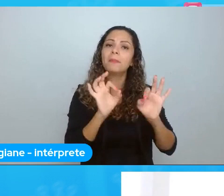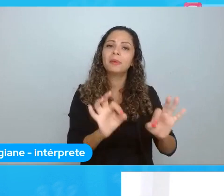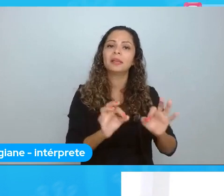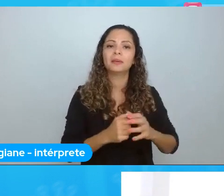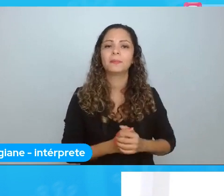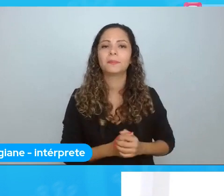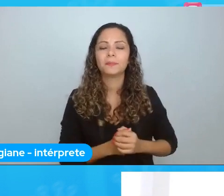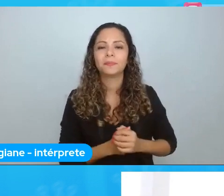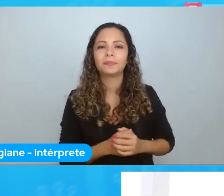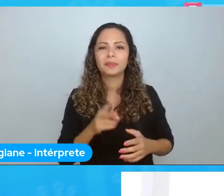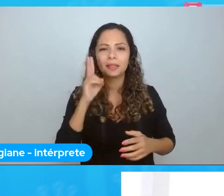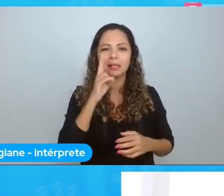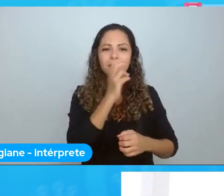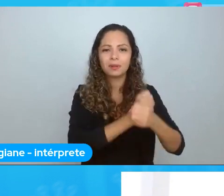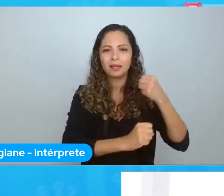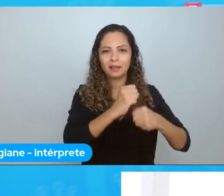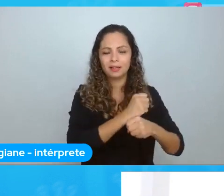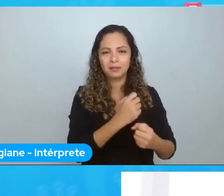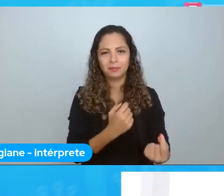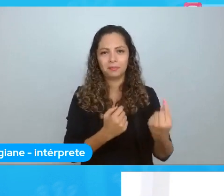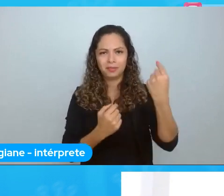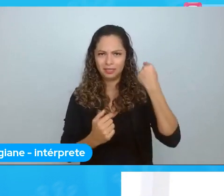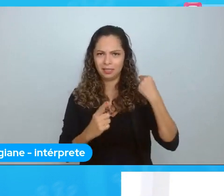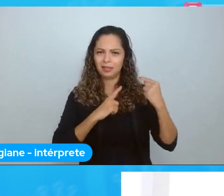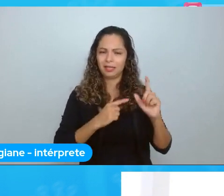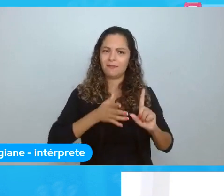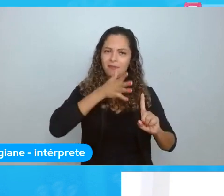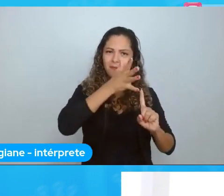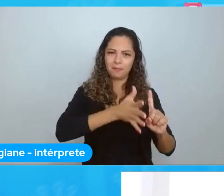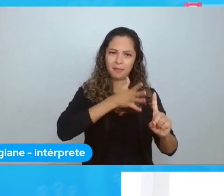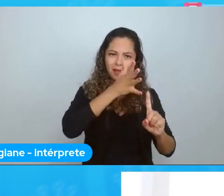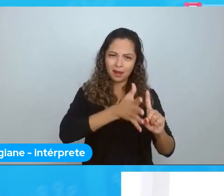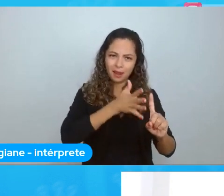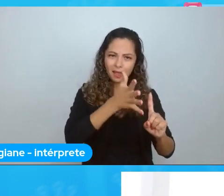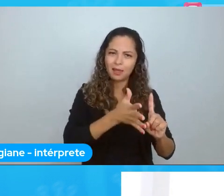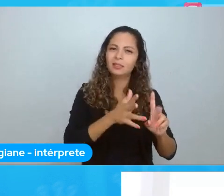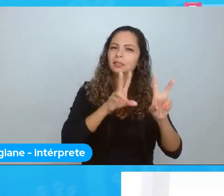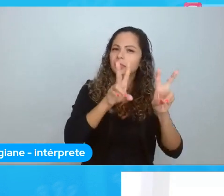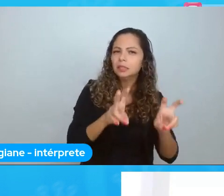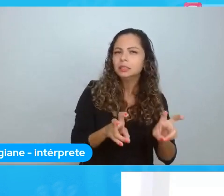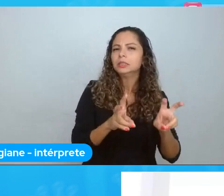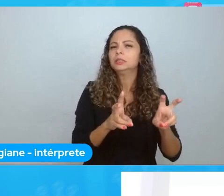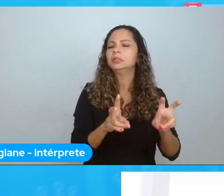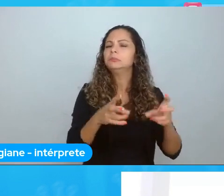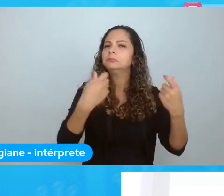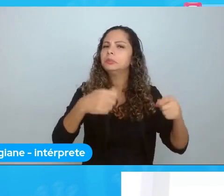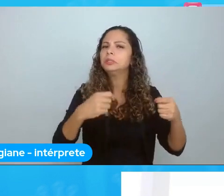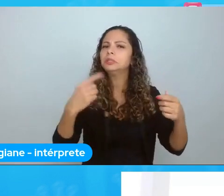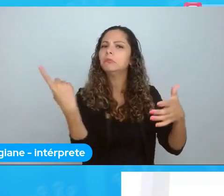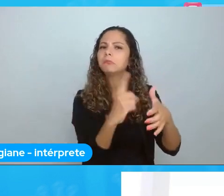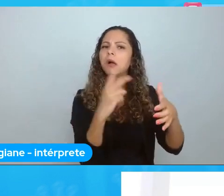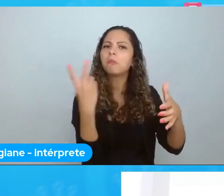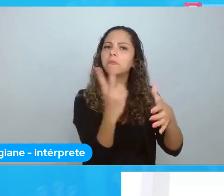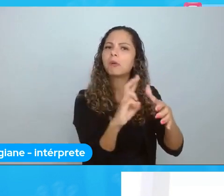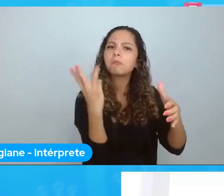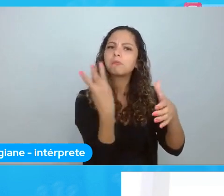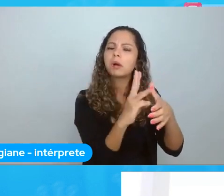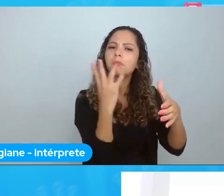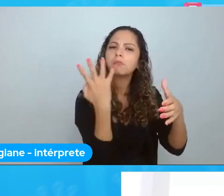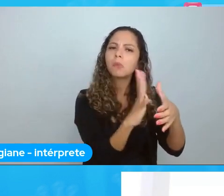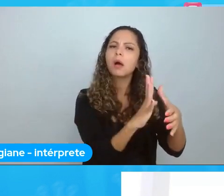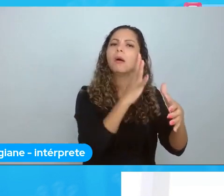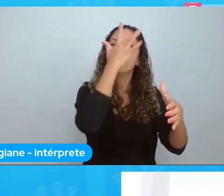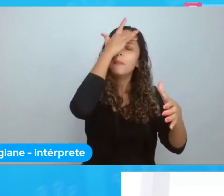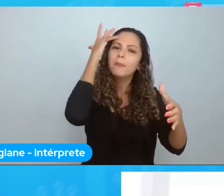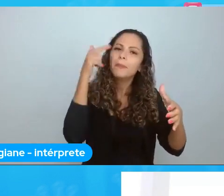Andresa fez uma palestra bem provocativa sobre isso. sobre ter mais pessoas, convidar mais pessoas negras para fazerem parte,